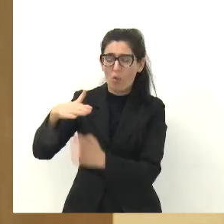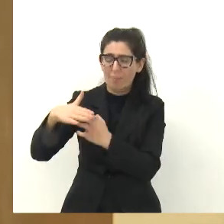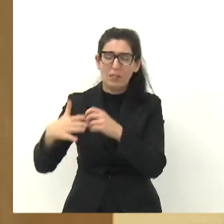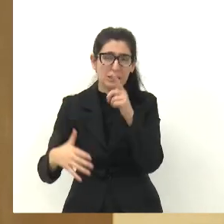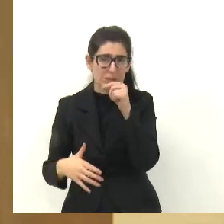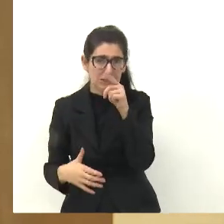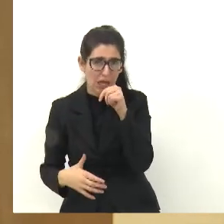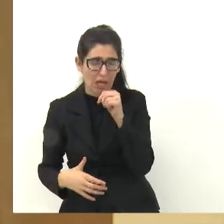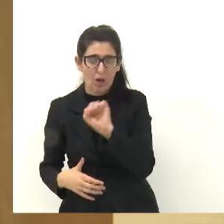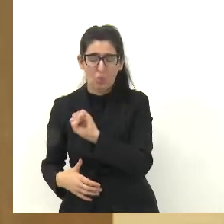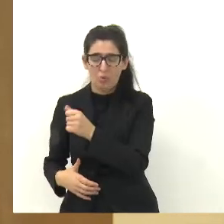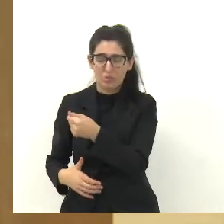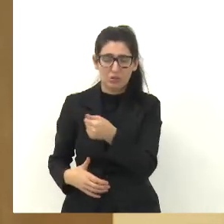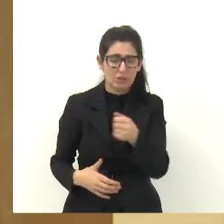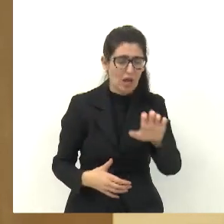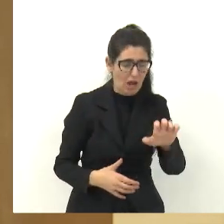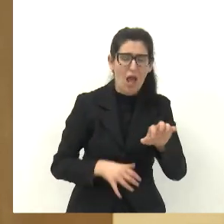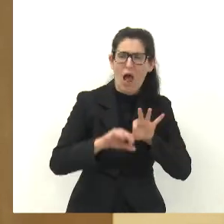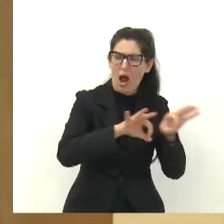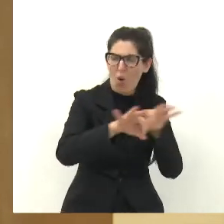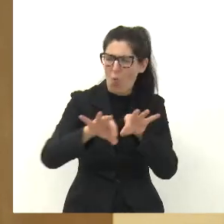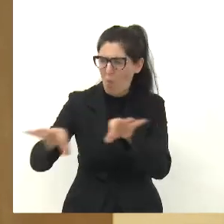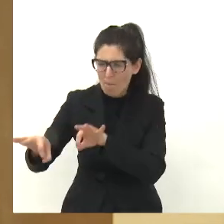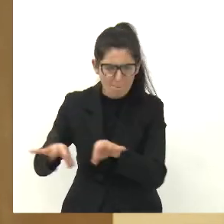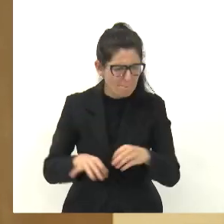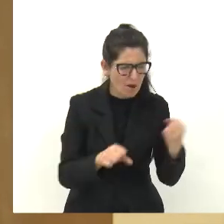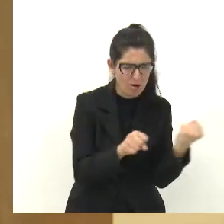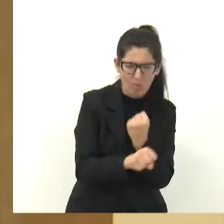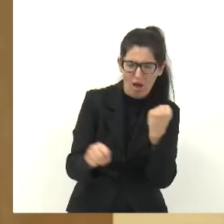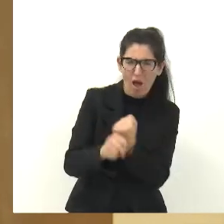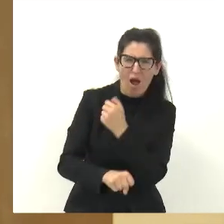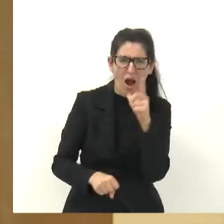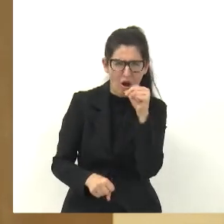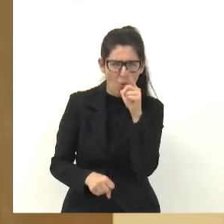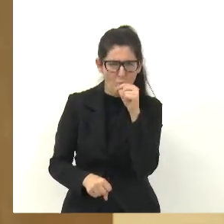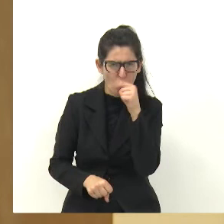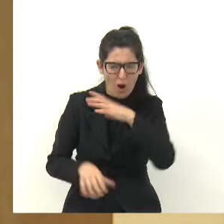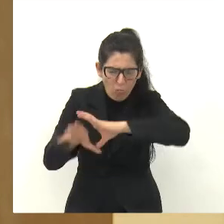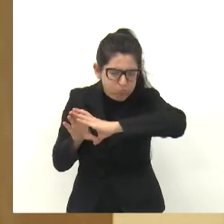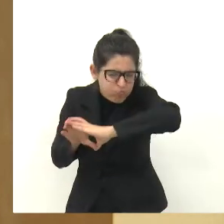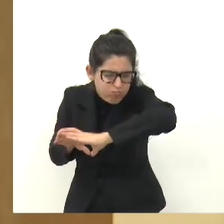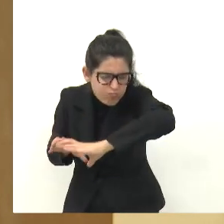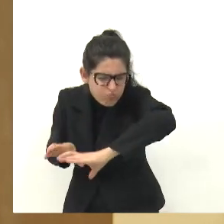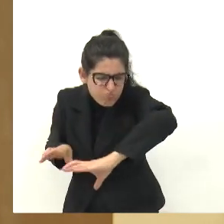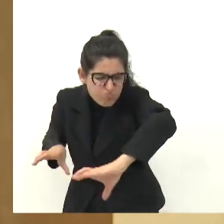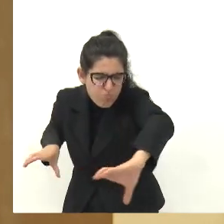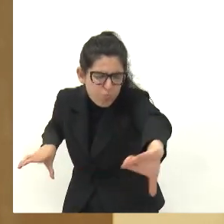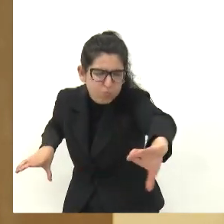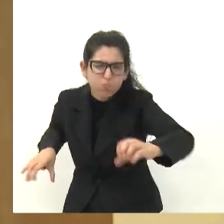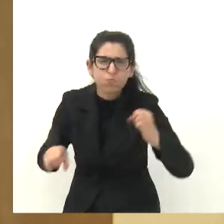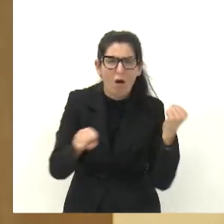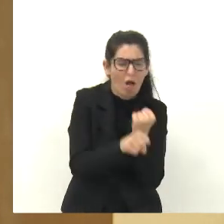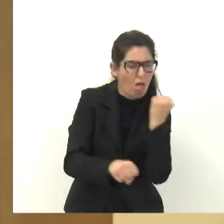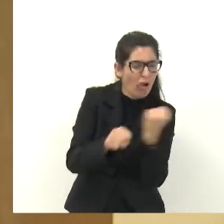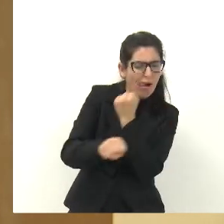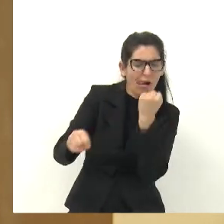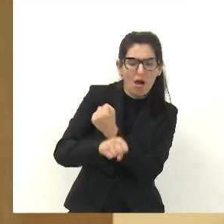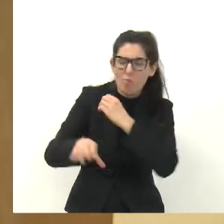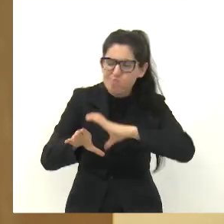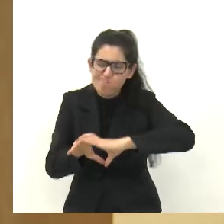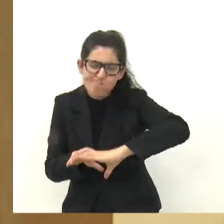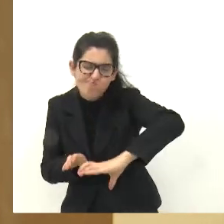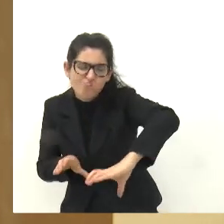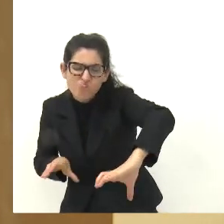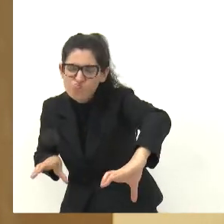no meio do bairro lá, eles estavam fazendo obra para tudo quanto é lado ali, e estão nas ruas agora que me fogem o nome aqui,